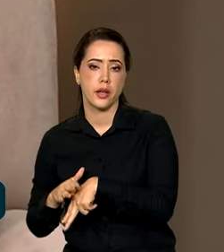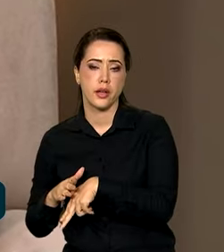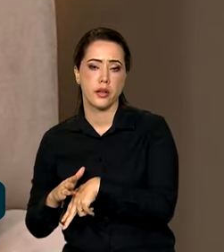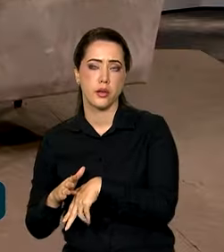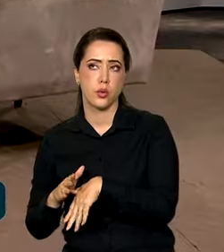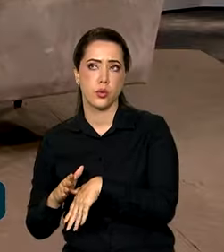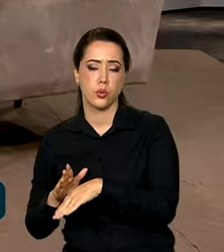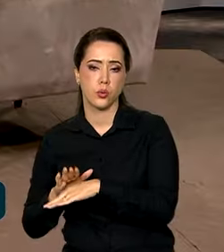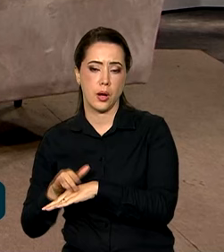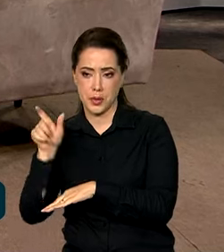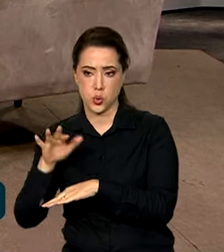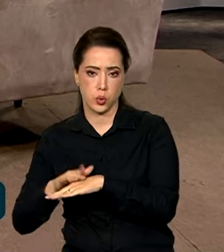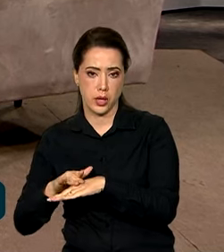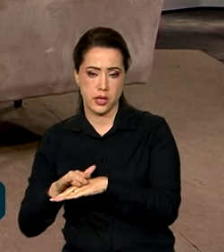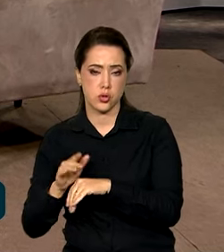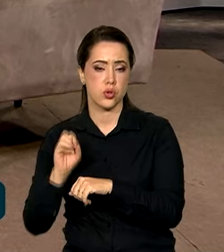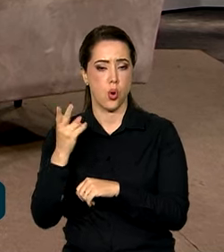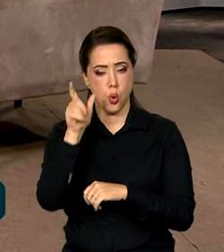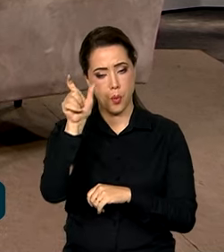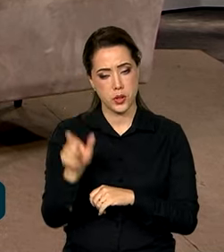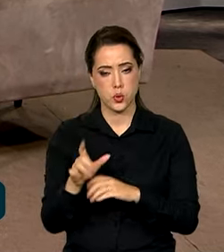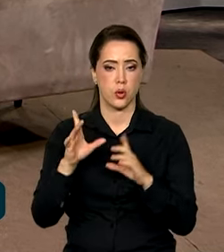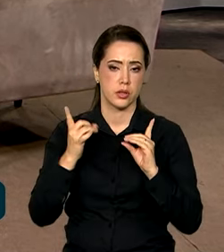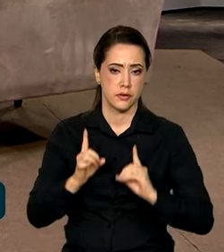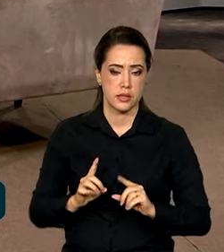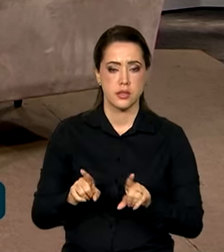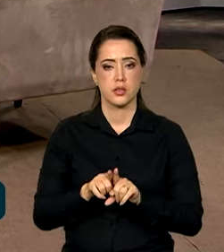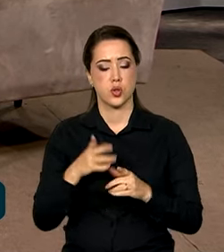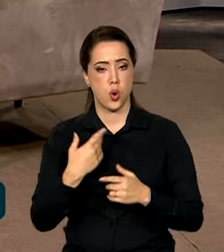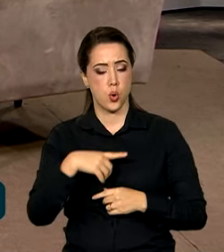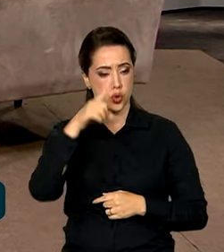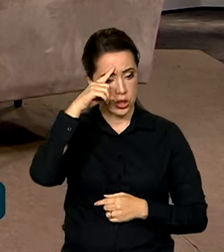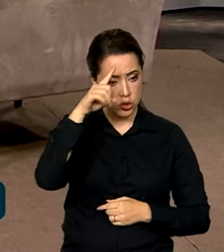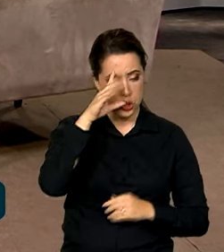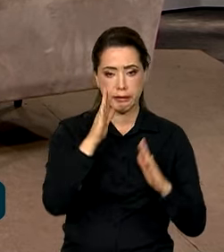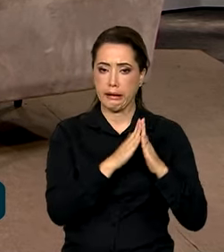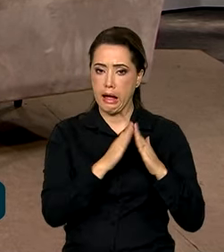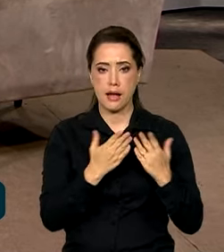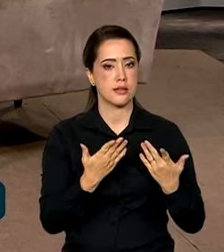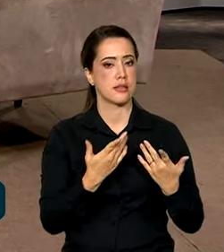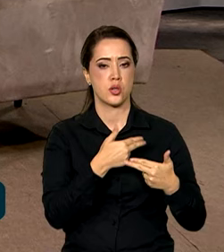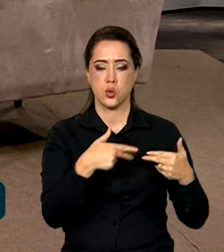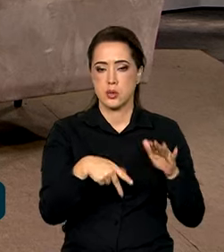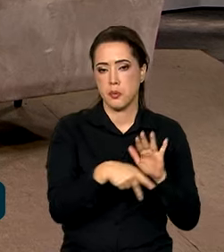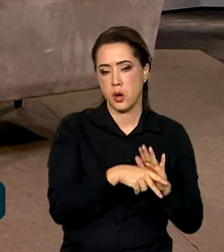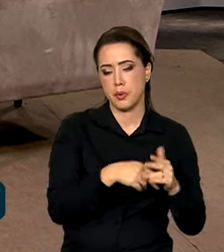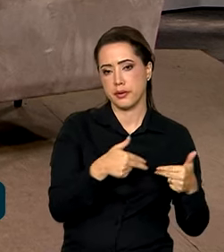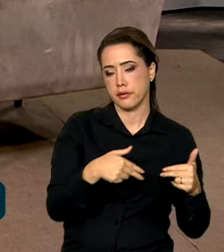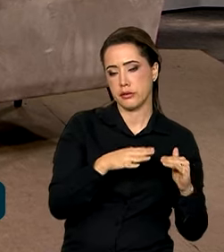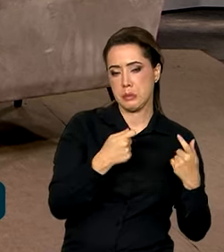cuidado com as pessoas com deficiência, o cuidado do cotidiano das casas, o cuidado doméstico,